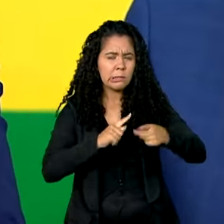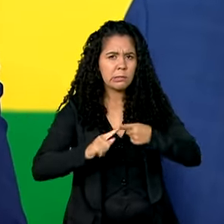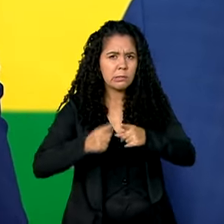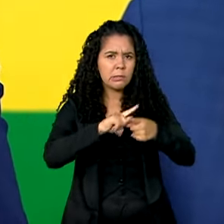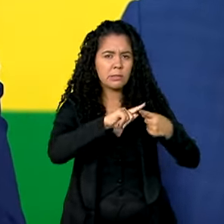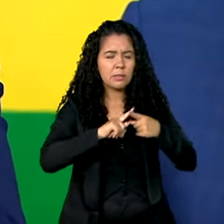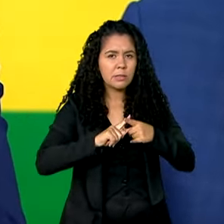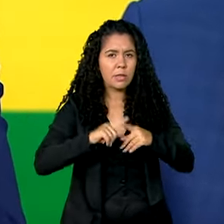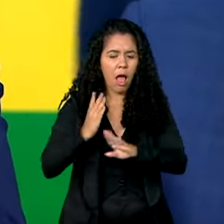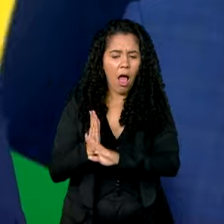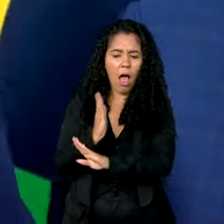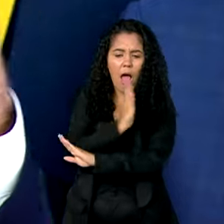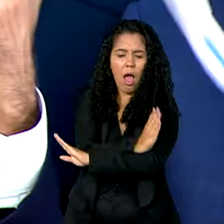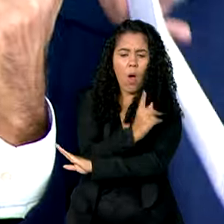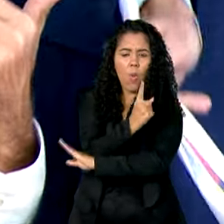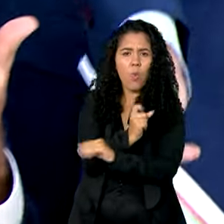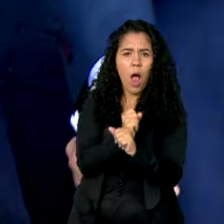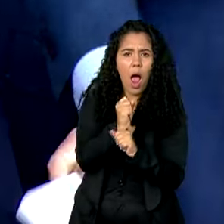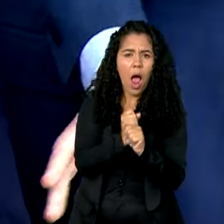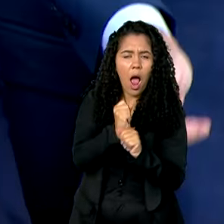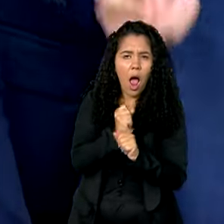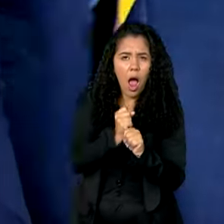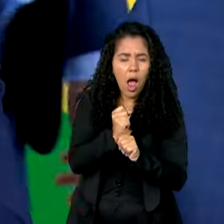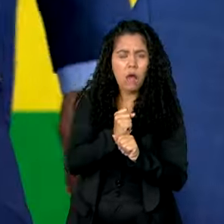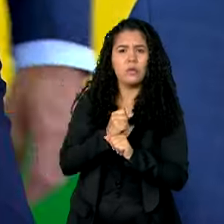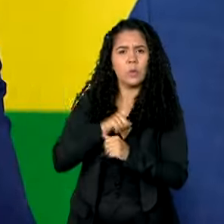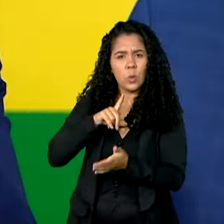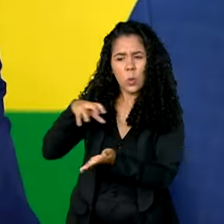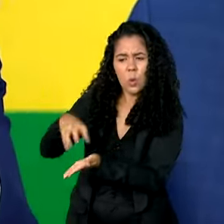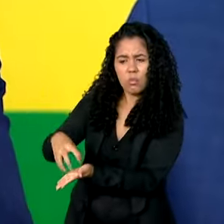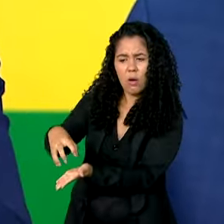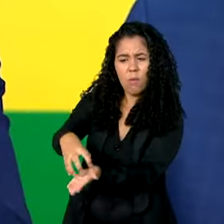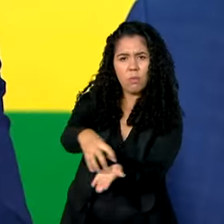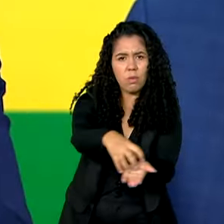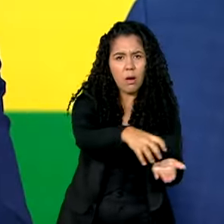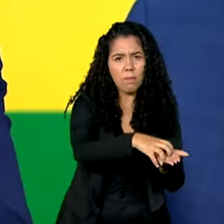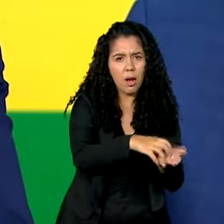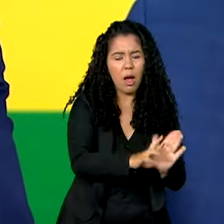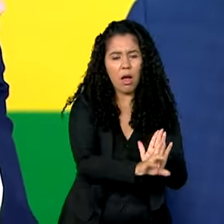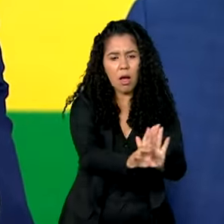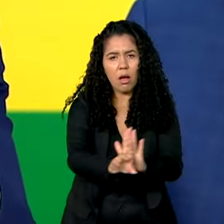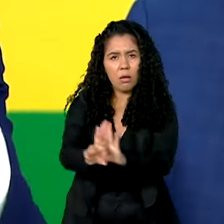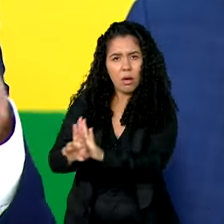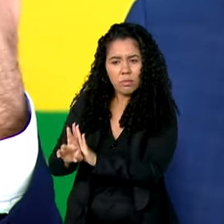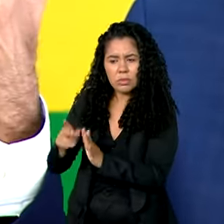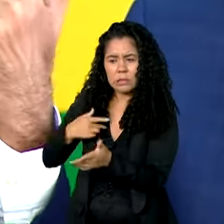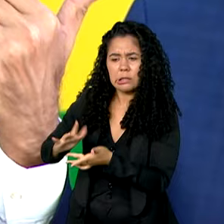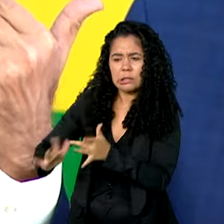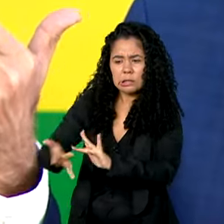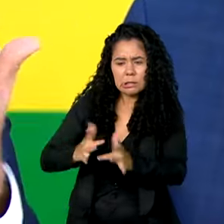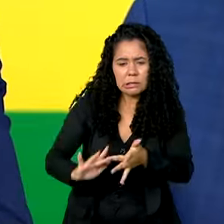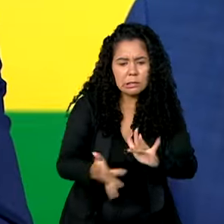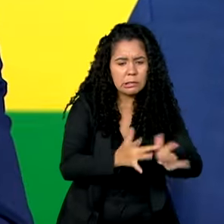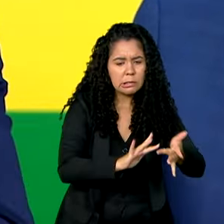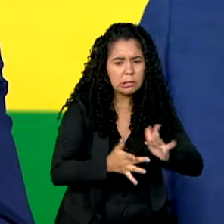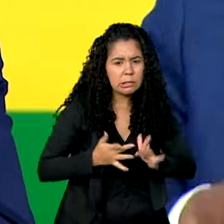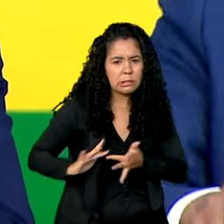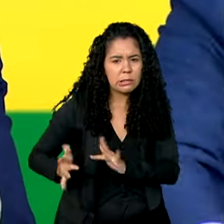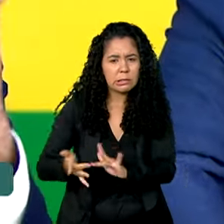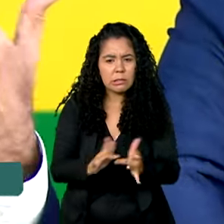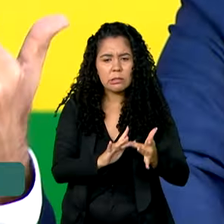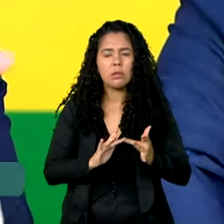Receita Federal trabalha nesse assunto, com o apoio das demais secretarias do Ministério da Fazenda e depois com